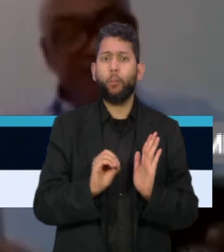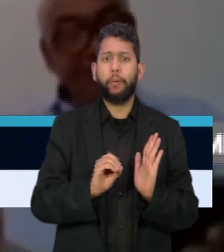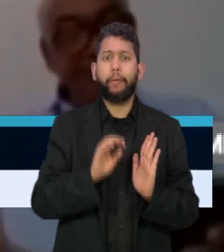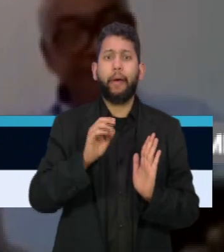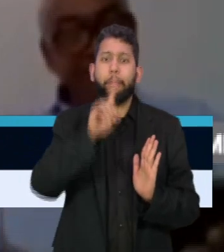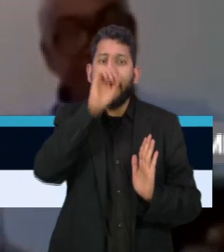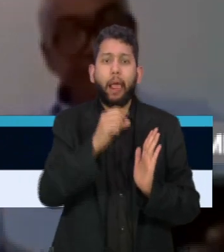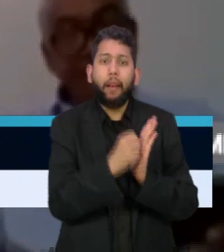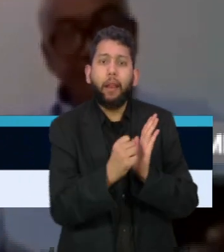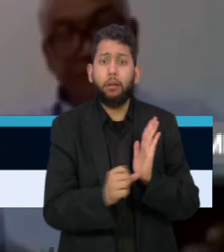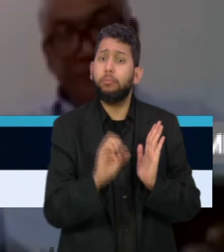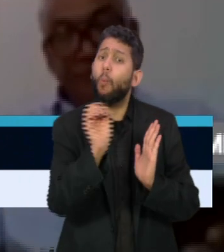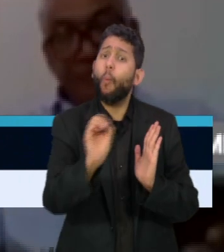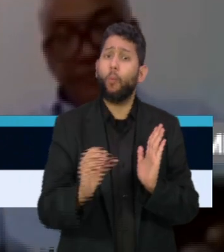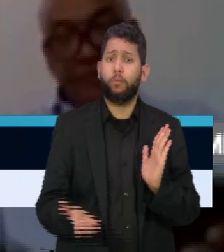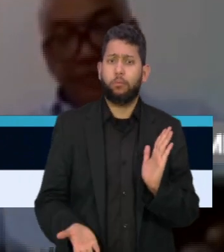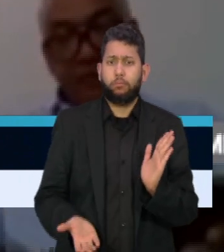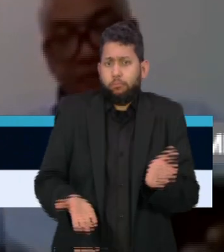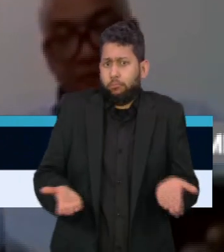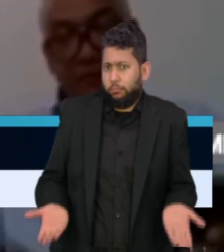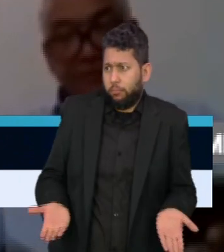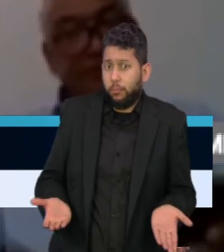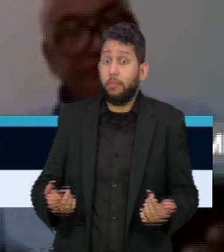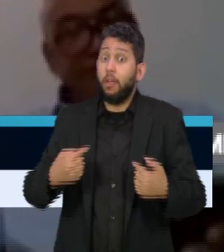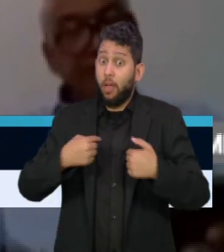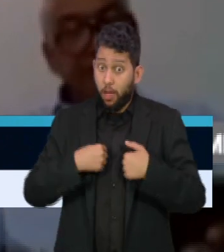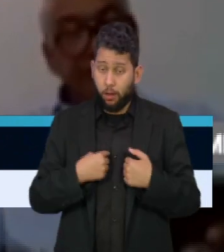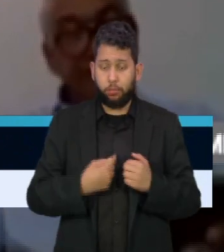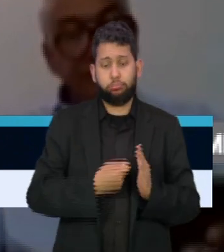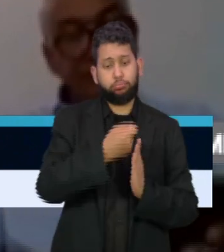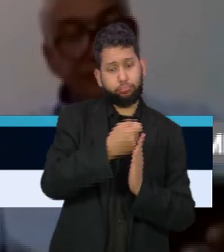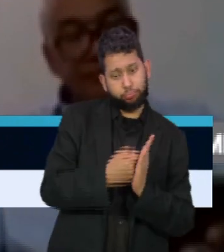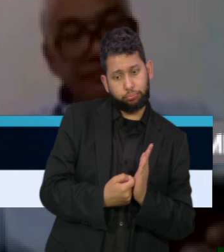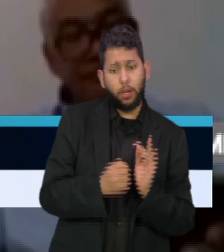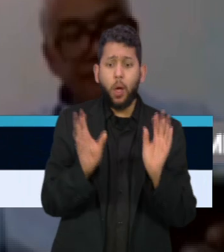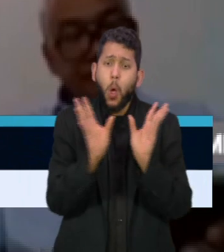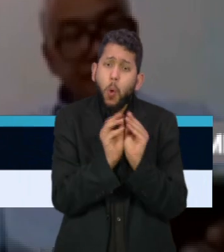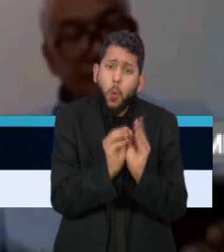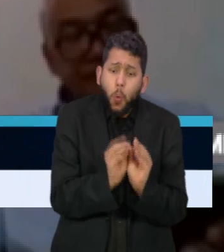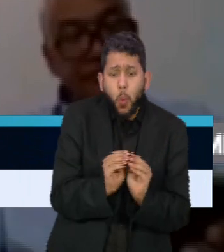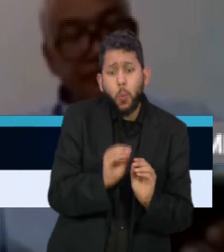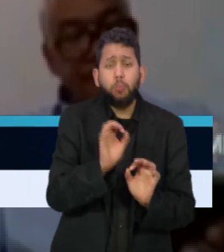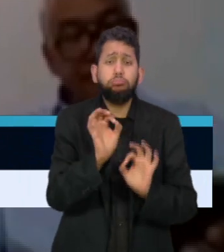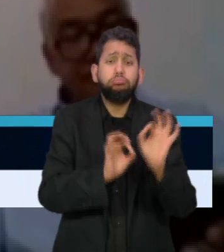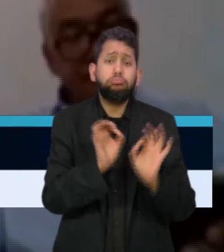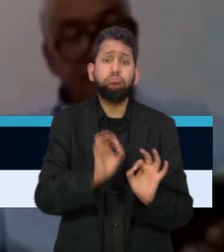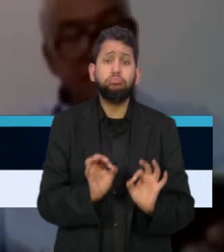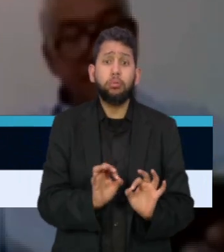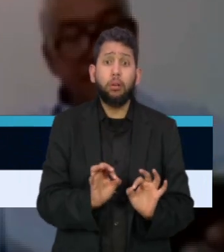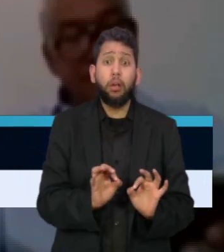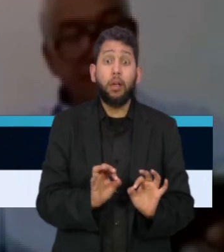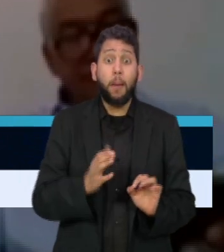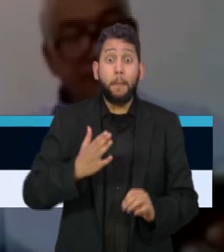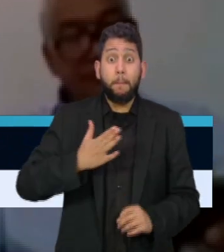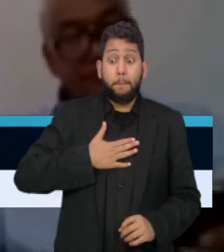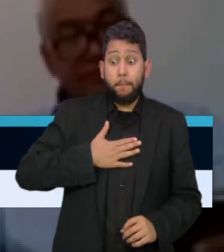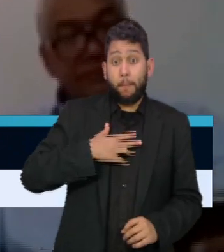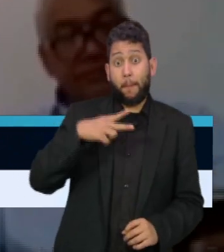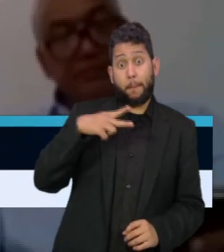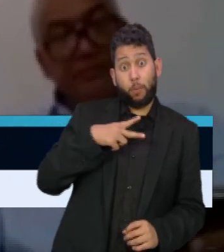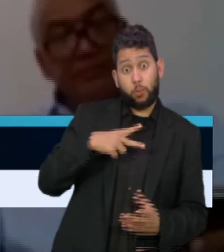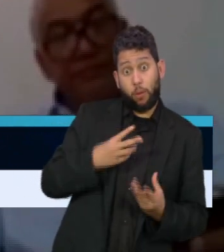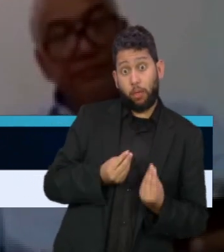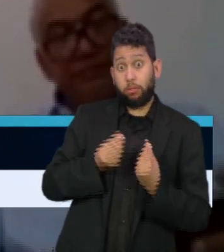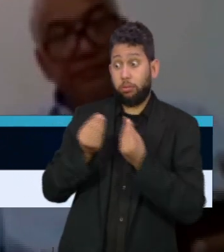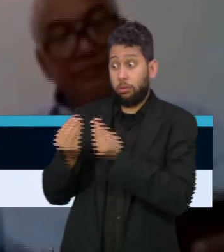-texto, não tinha nada disso. Ou seja, depois que saiu da esfera privada, particular, deu para o